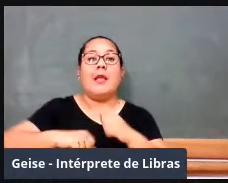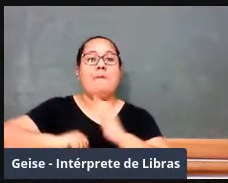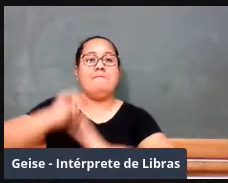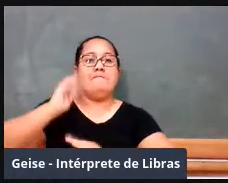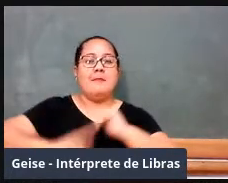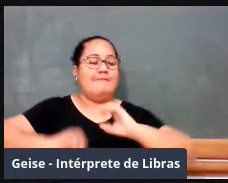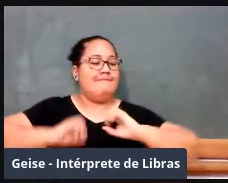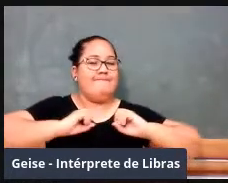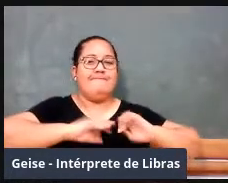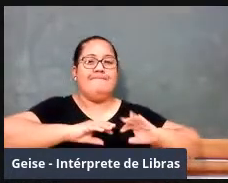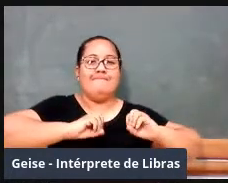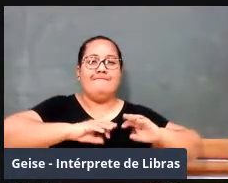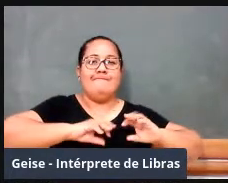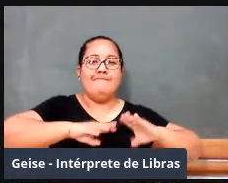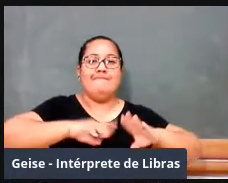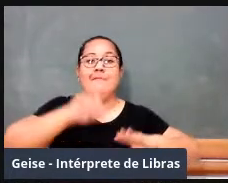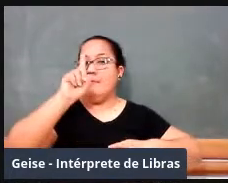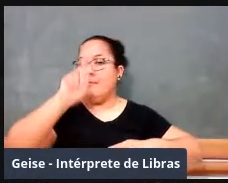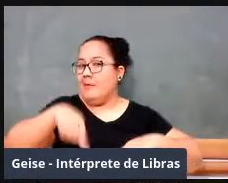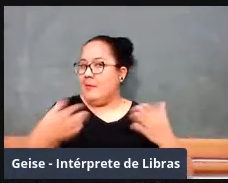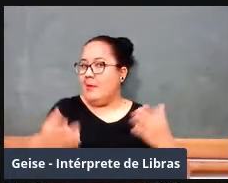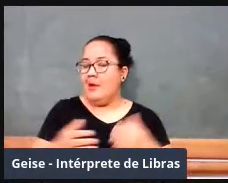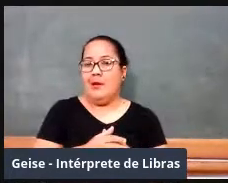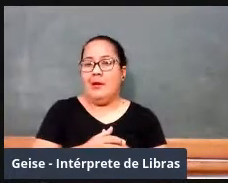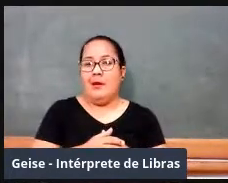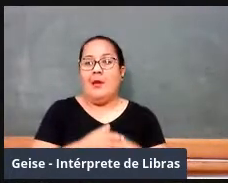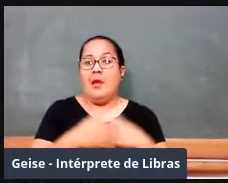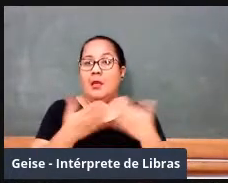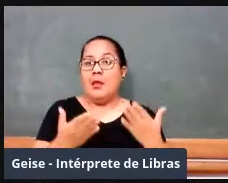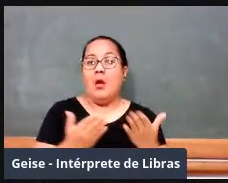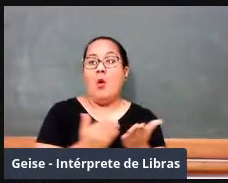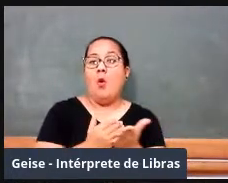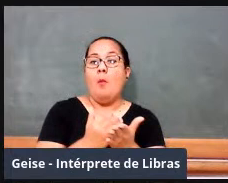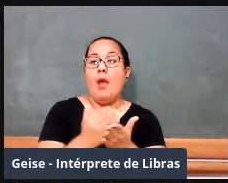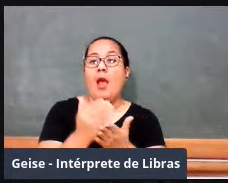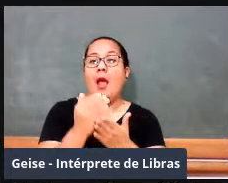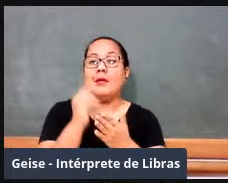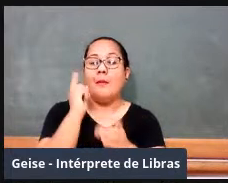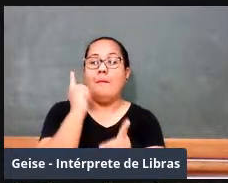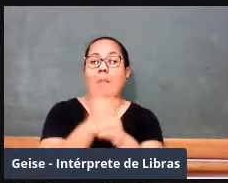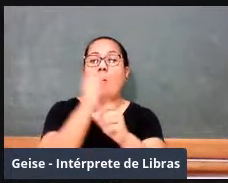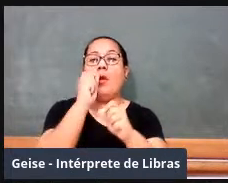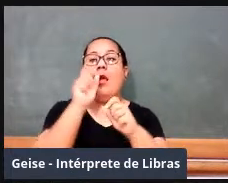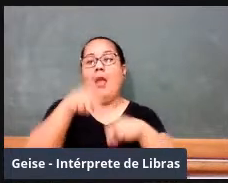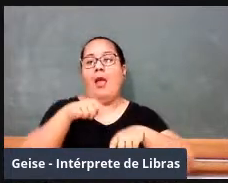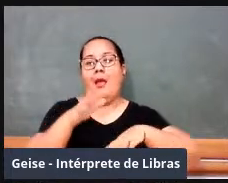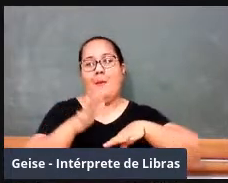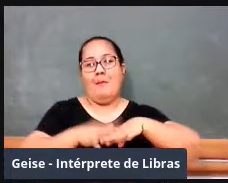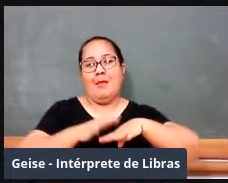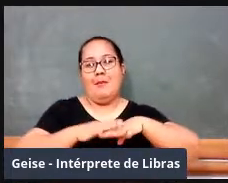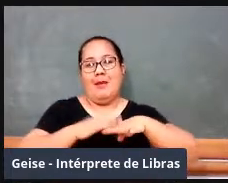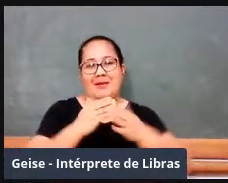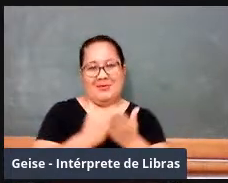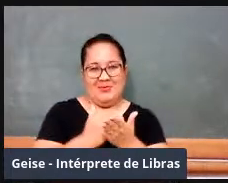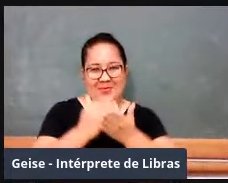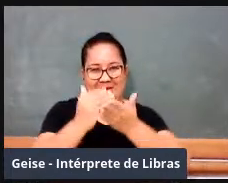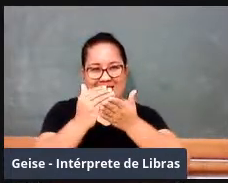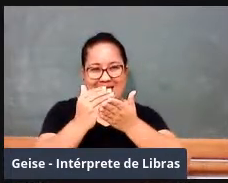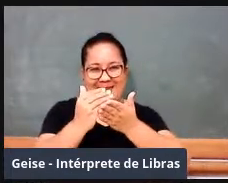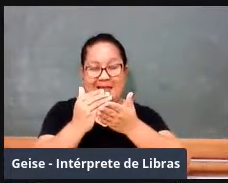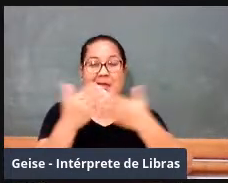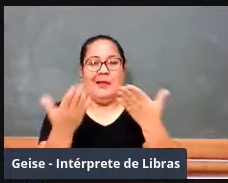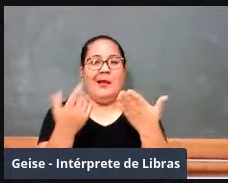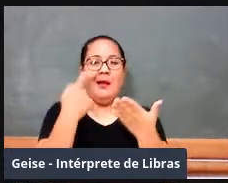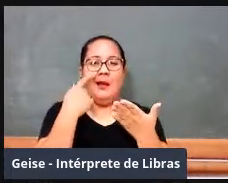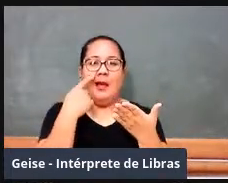aí é que aparece a nossa questão da matemática, o ensino de matemática. A gente pode considerar que essa é